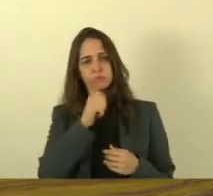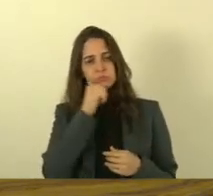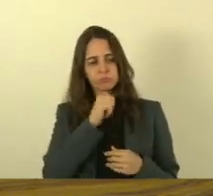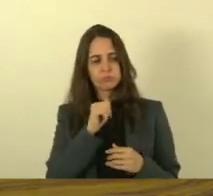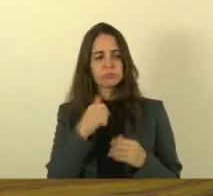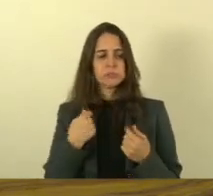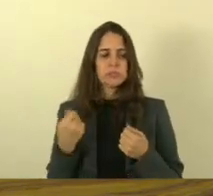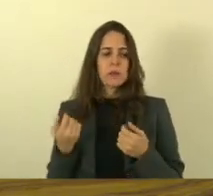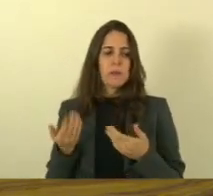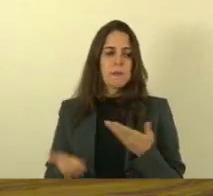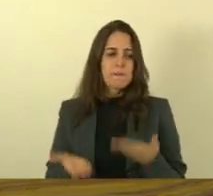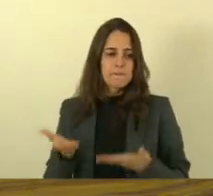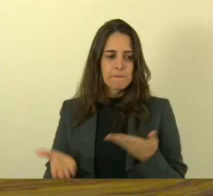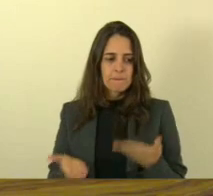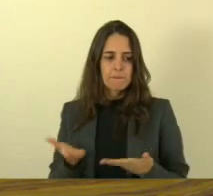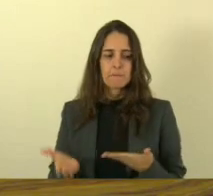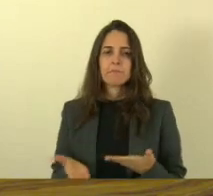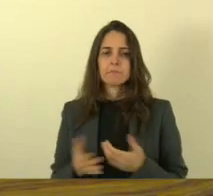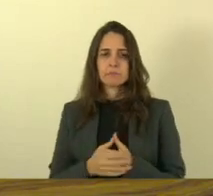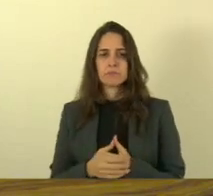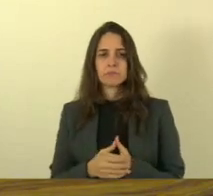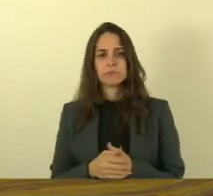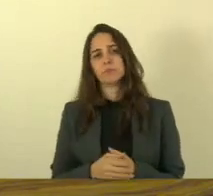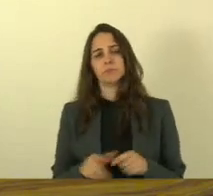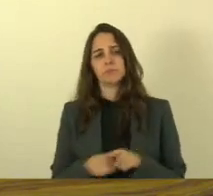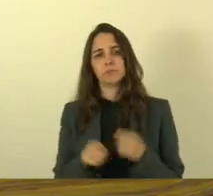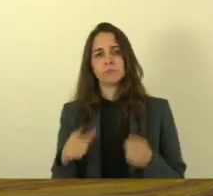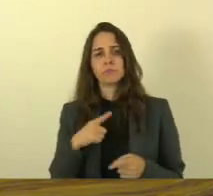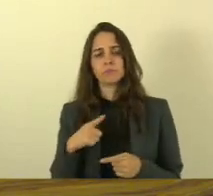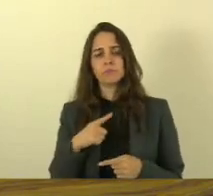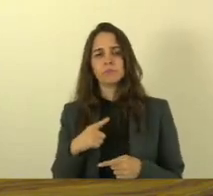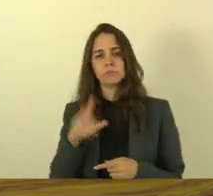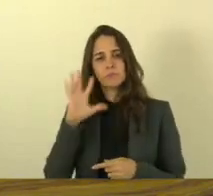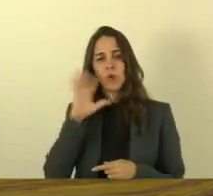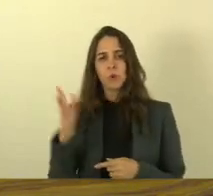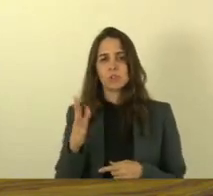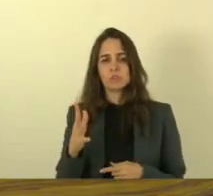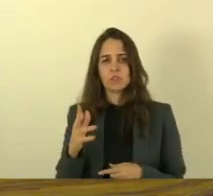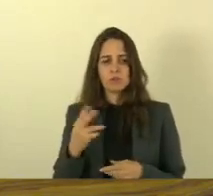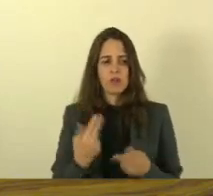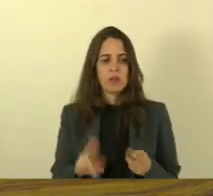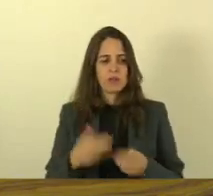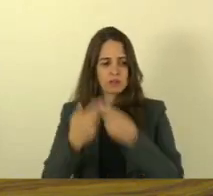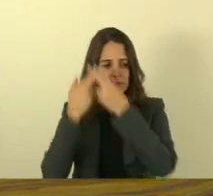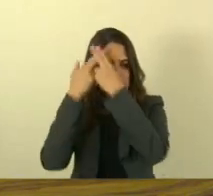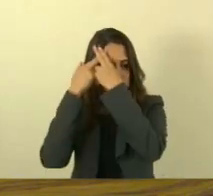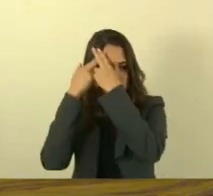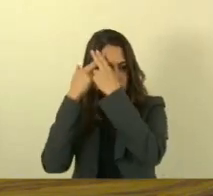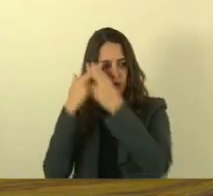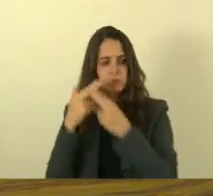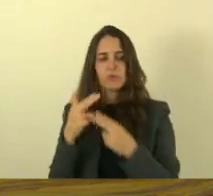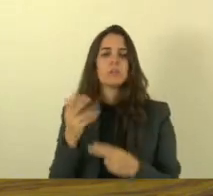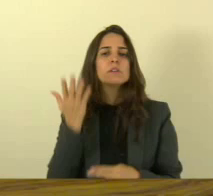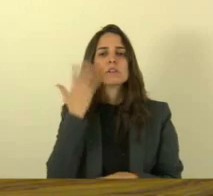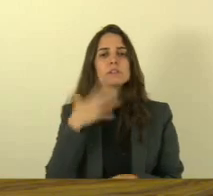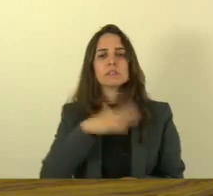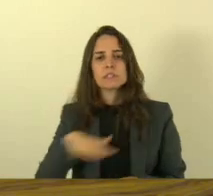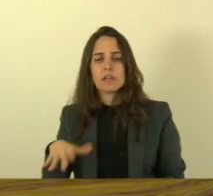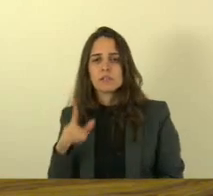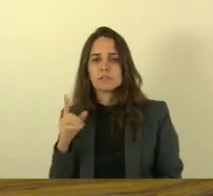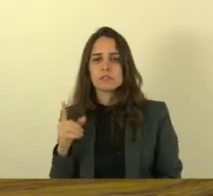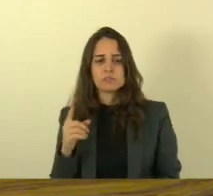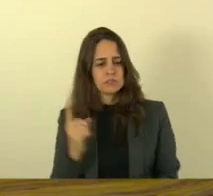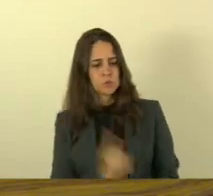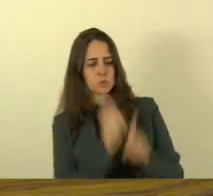precisam de um apoiamento para esse caso porque é um caso muito traumático em que crianças encontraram